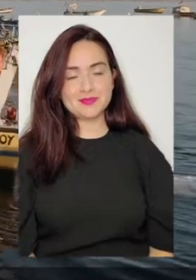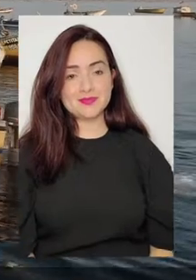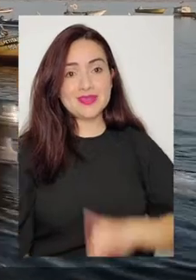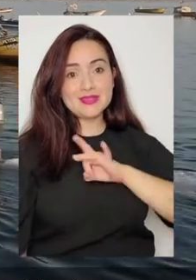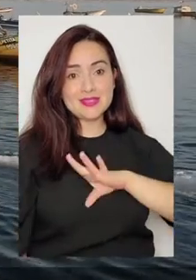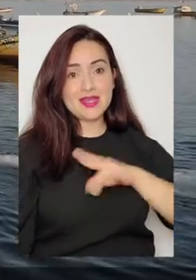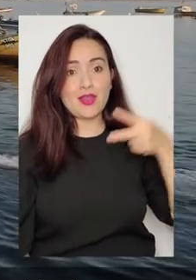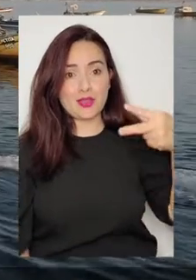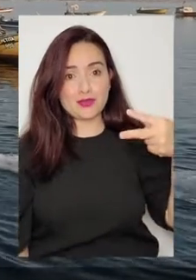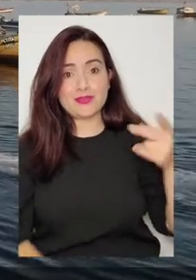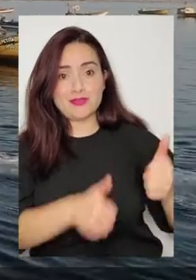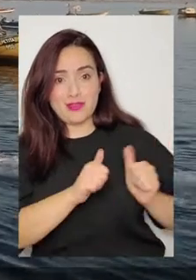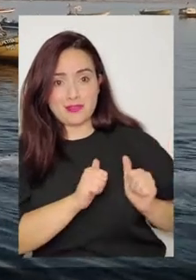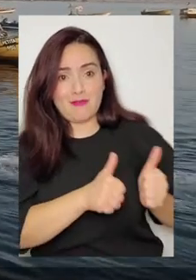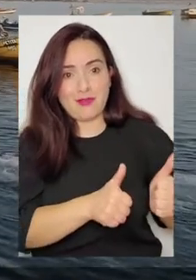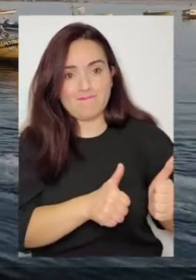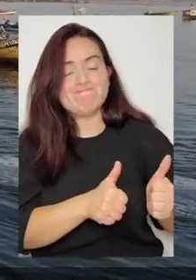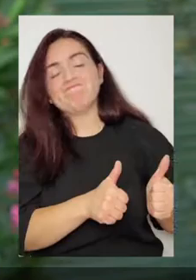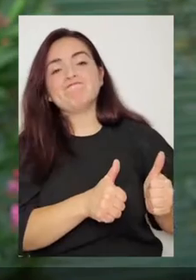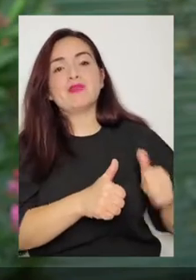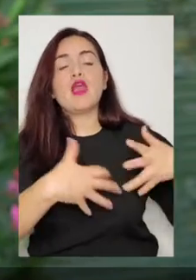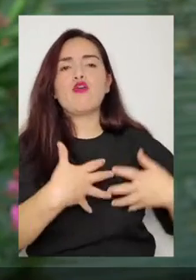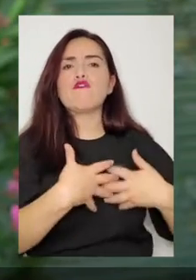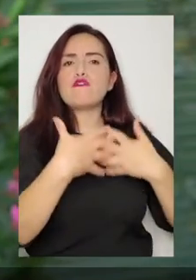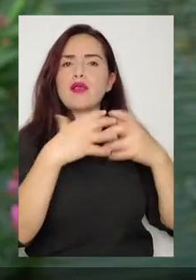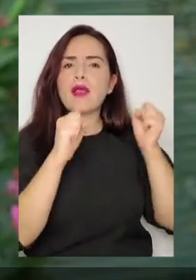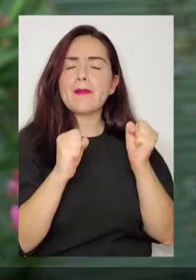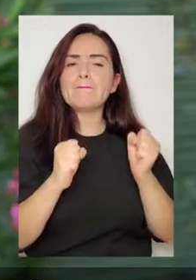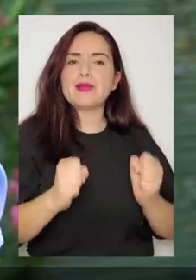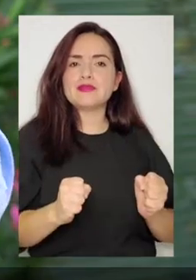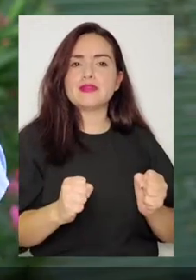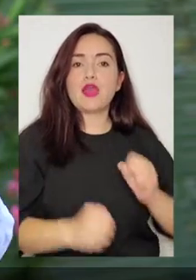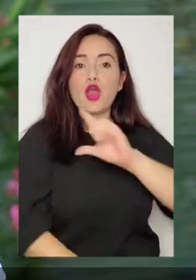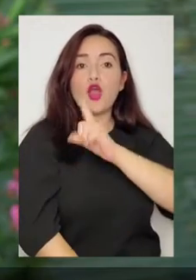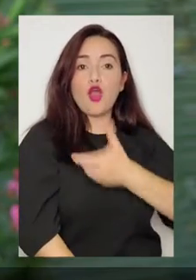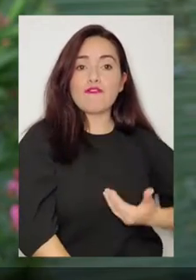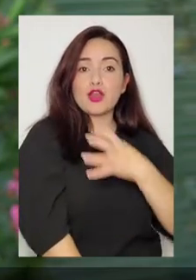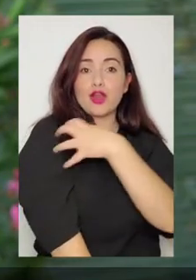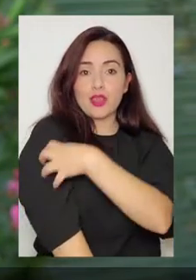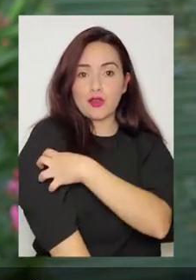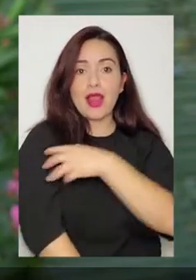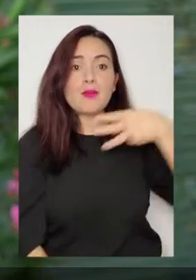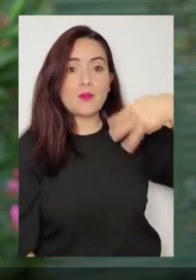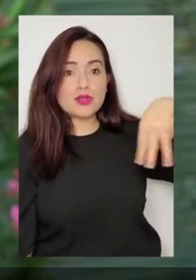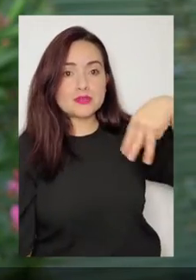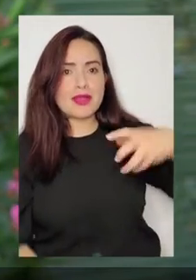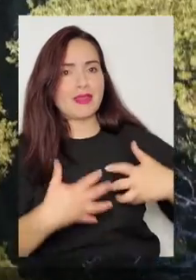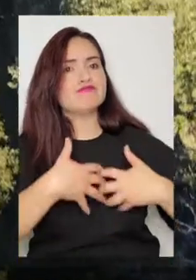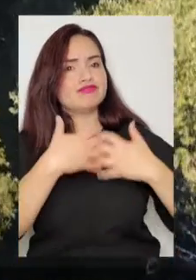Em Chile, teremos dois grandes desafios. Por um lado, fortalecer as capacidades nos governos regionais, nas